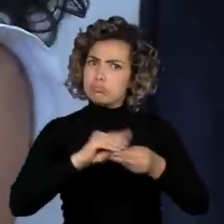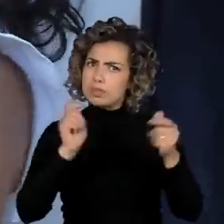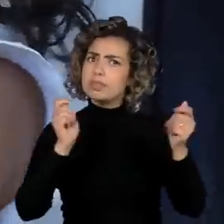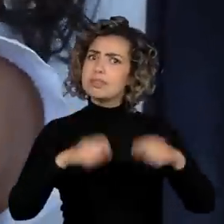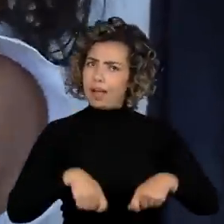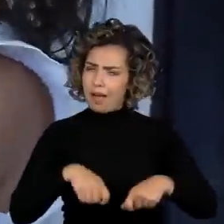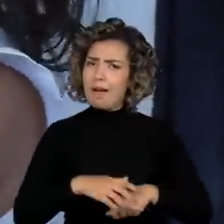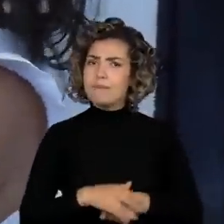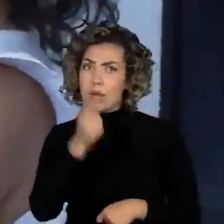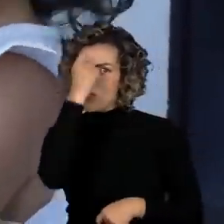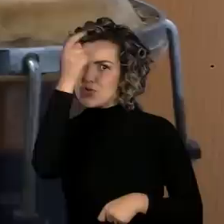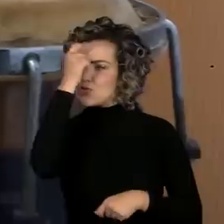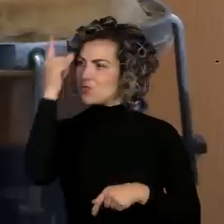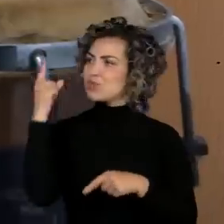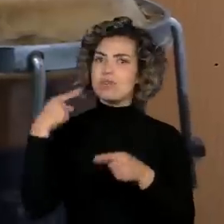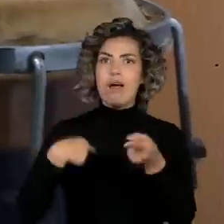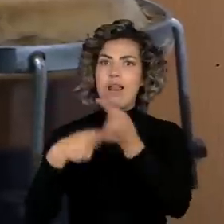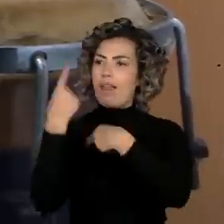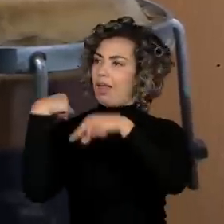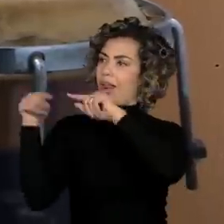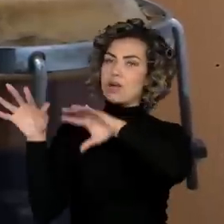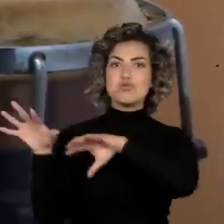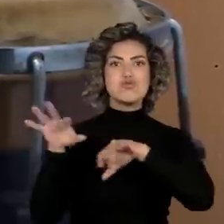Tem lugar para a música.